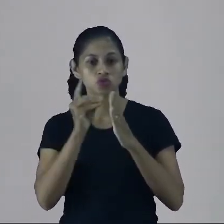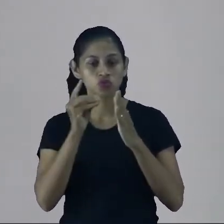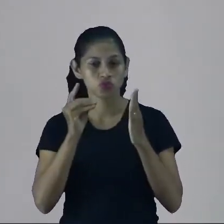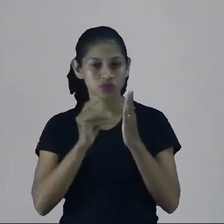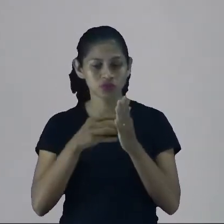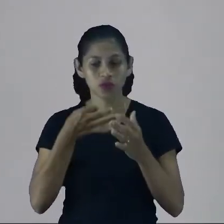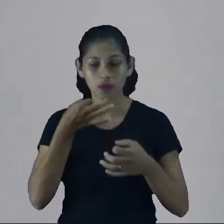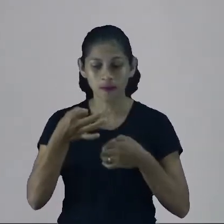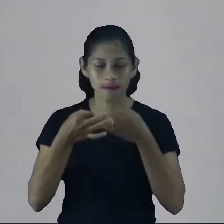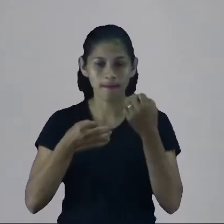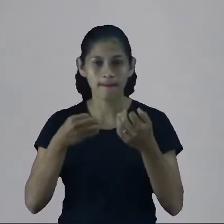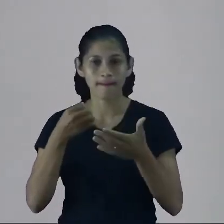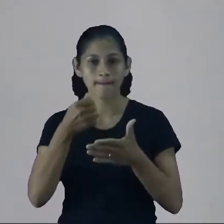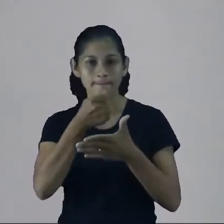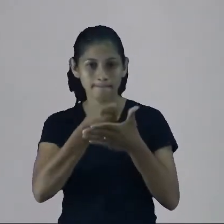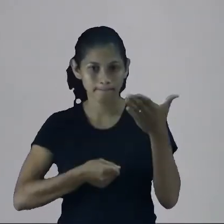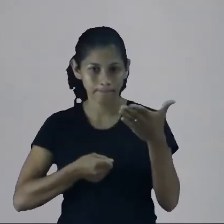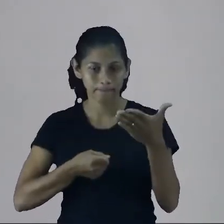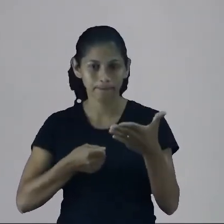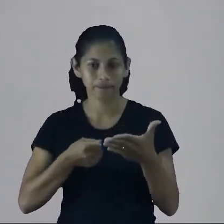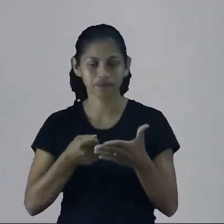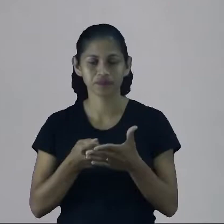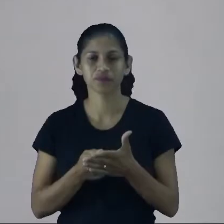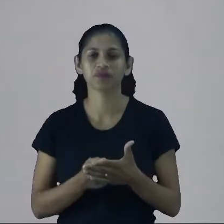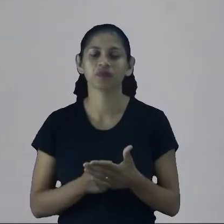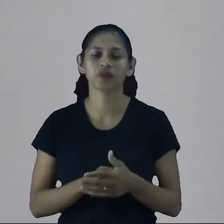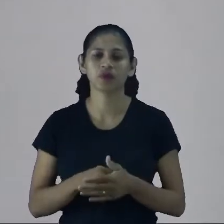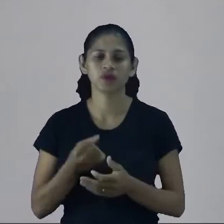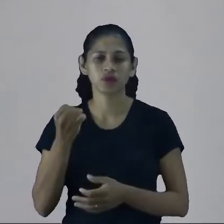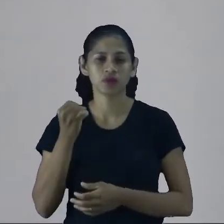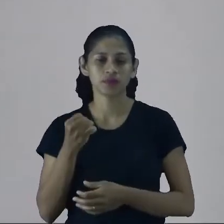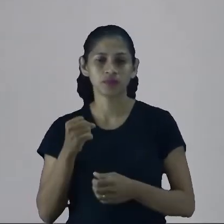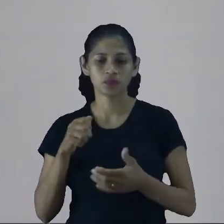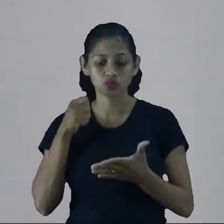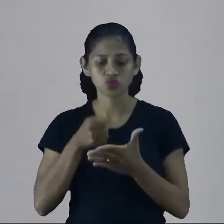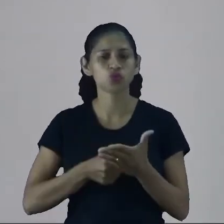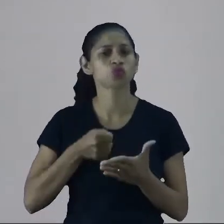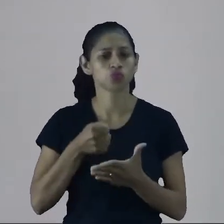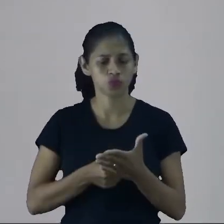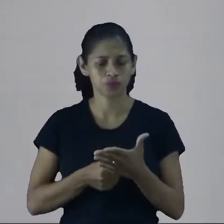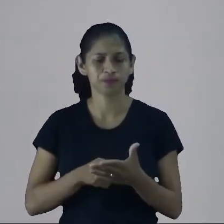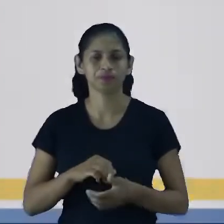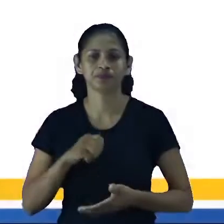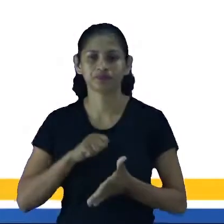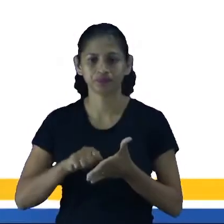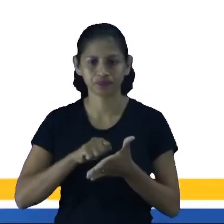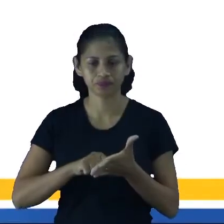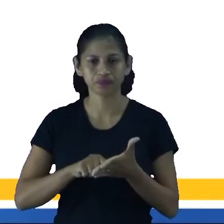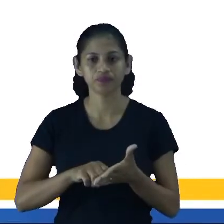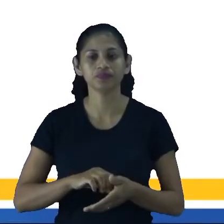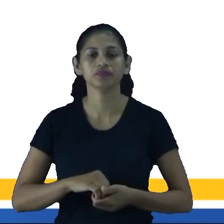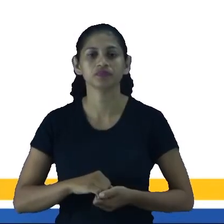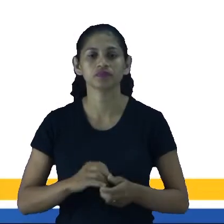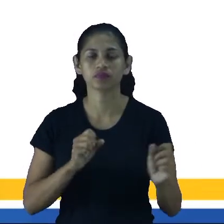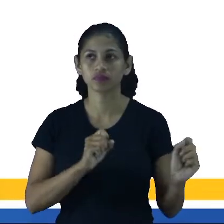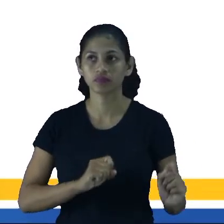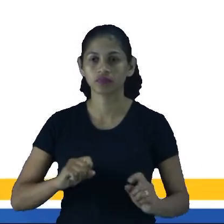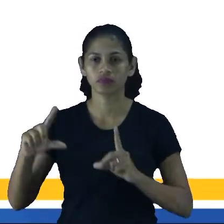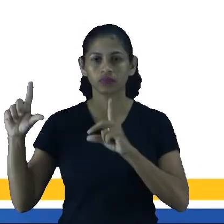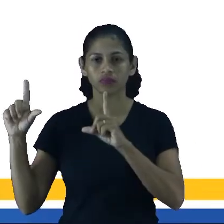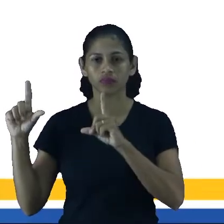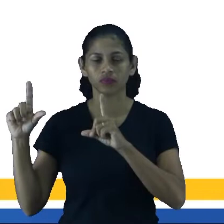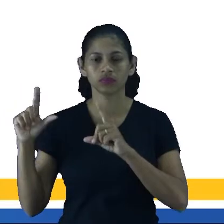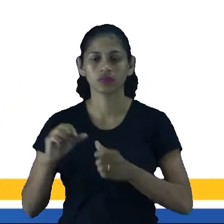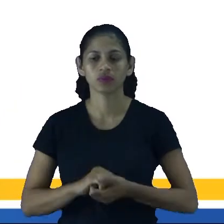da escrita é uma das mais cobradas, se não a mais cobrada. Slide na tela, galerinha. Nós temos aí